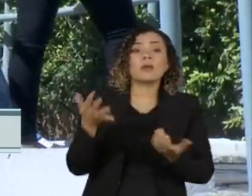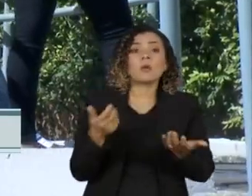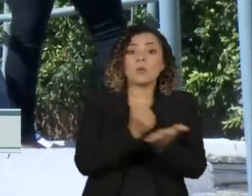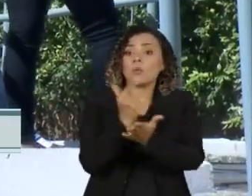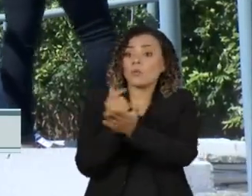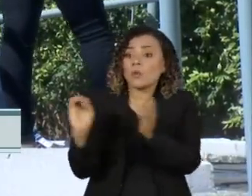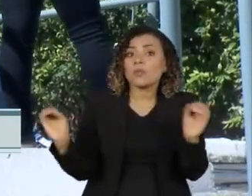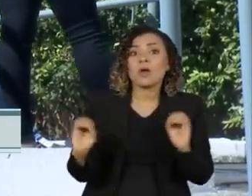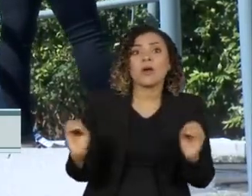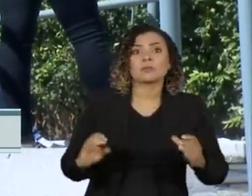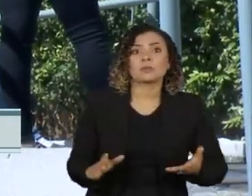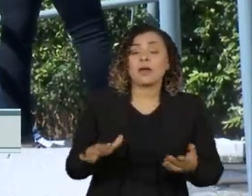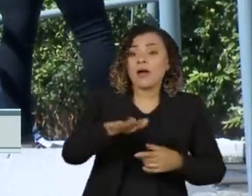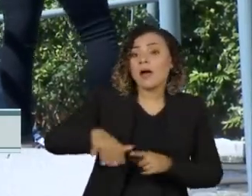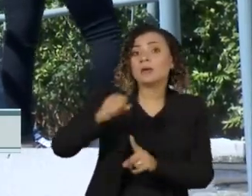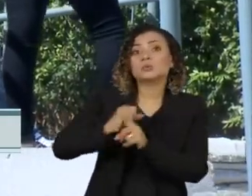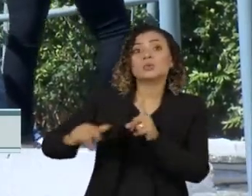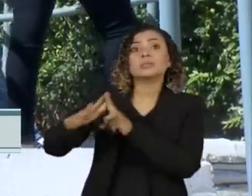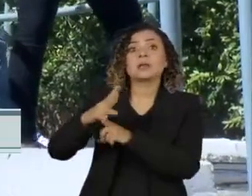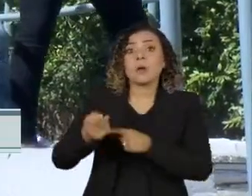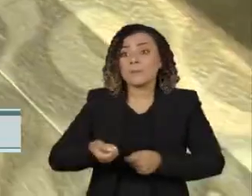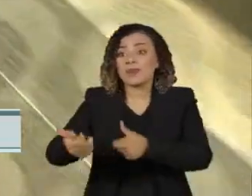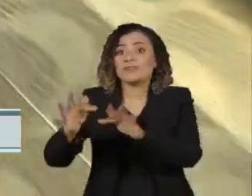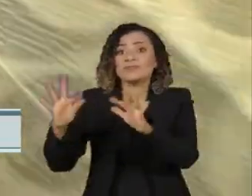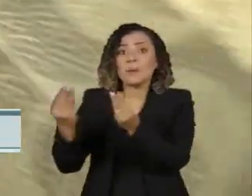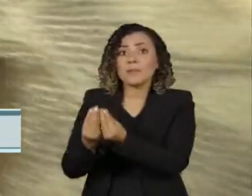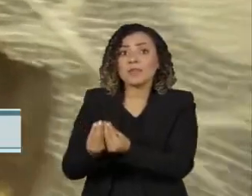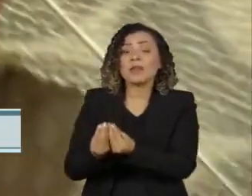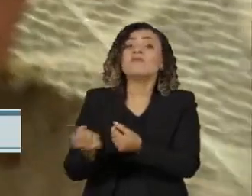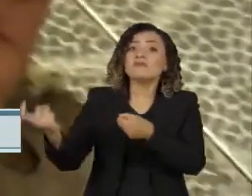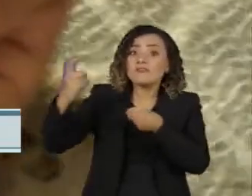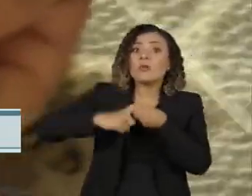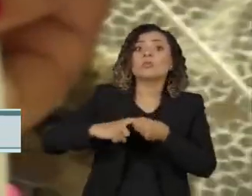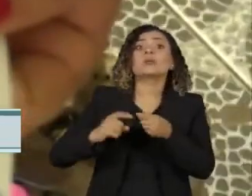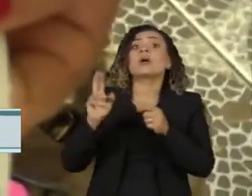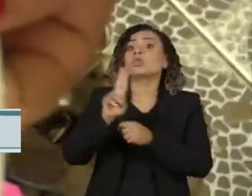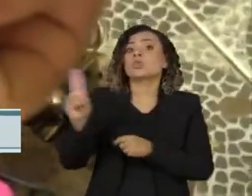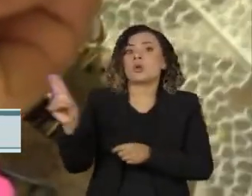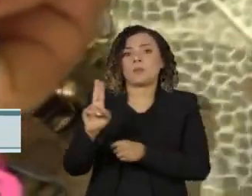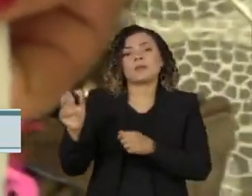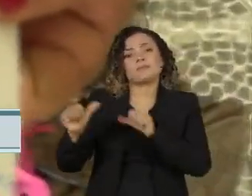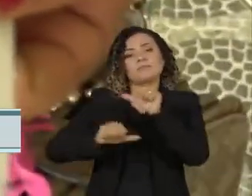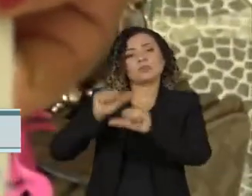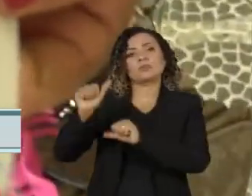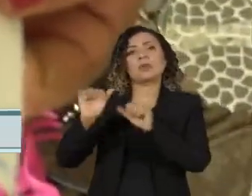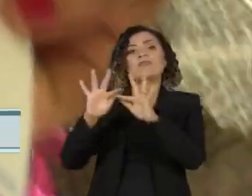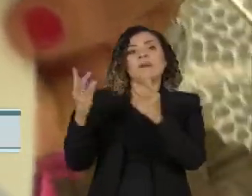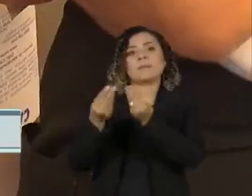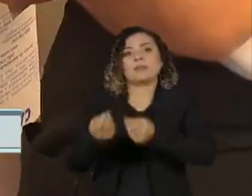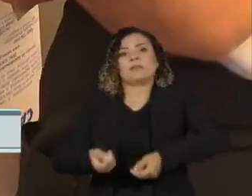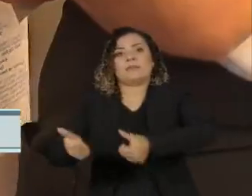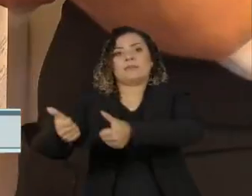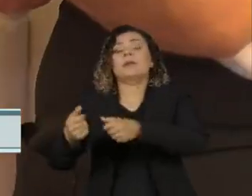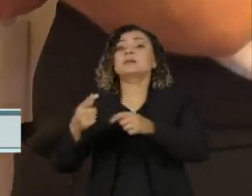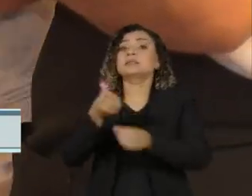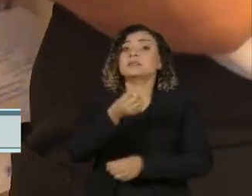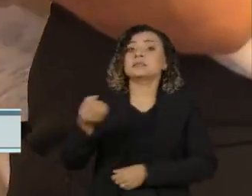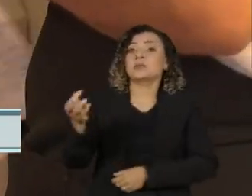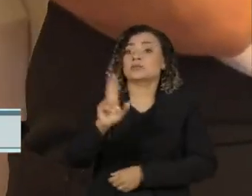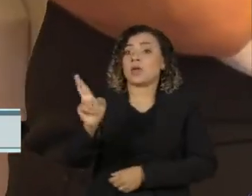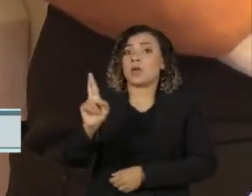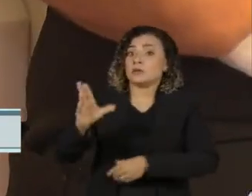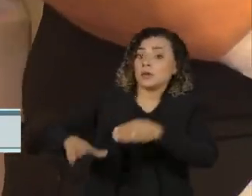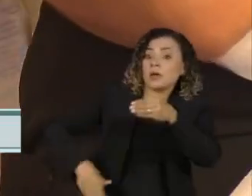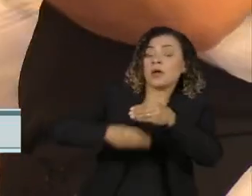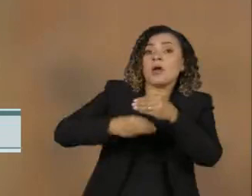social, não há dinheiro para manter o Bolsa Família, que vai voltar a ter esse nome em 600 reais por mês. E ainda pagar um